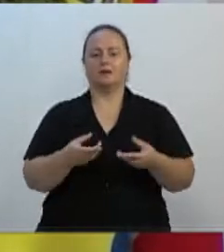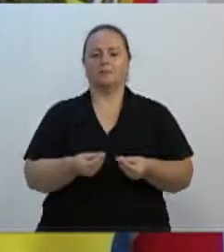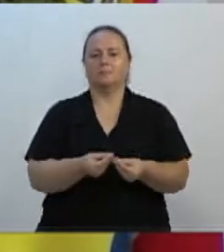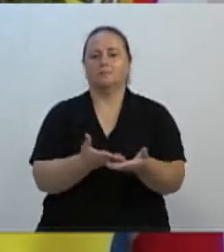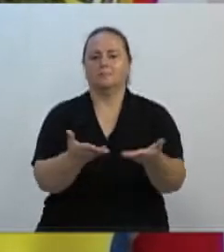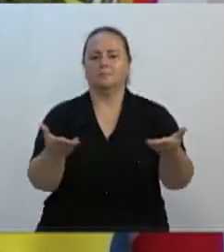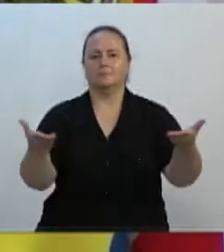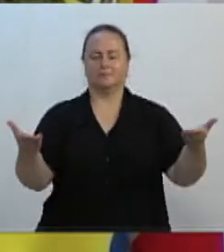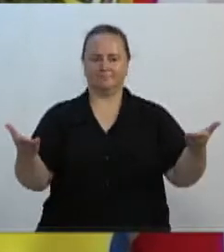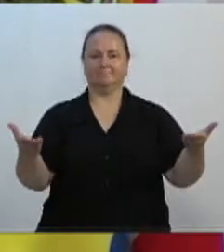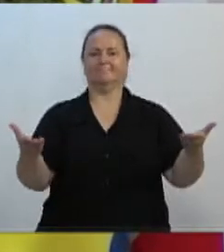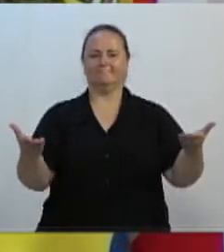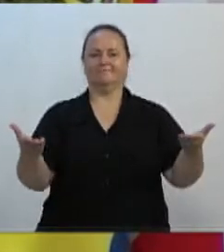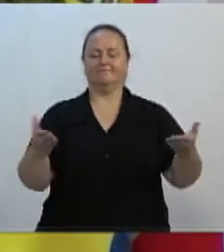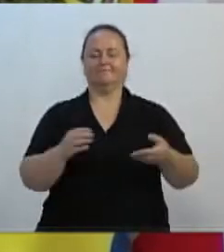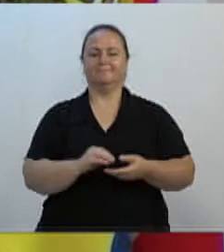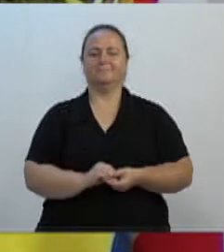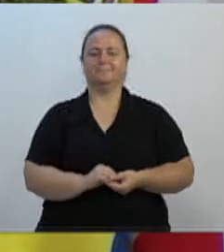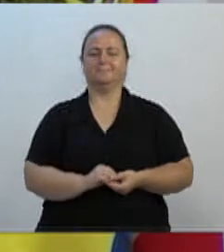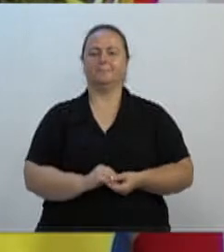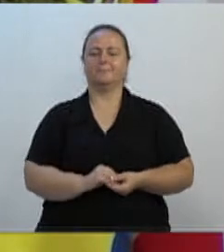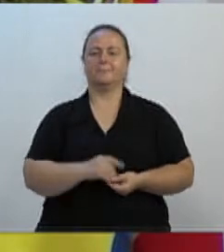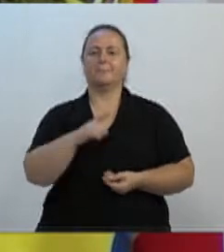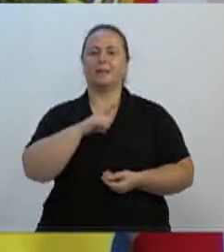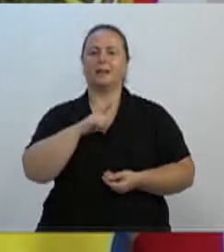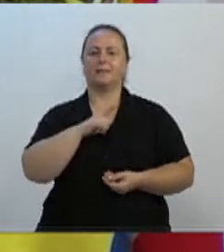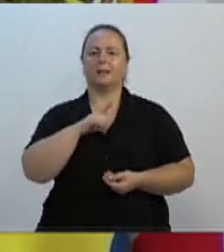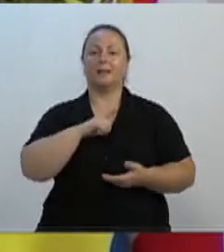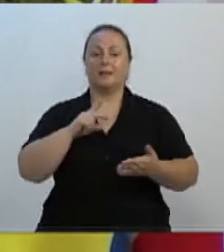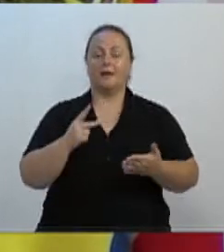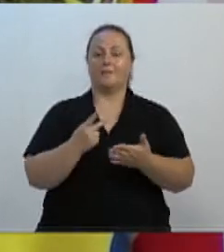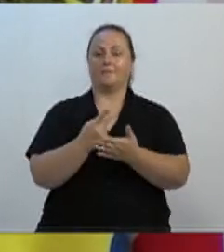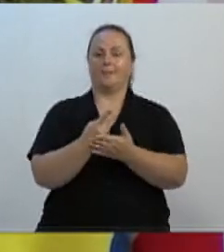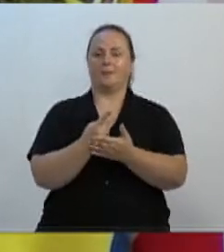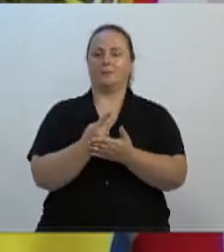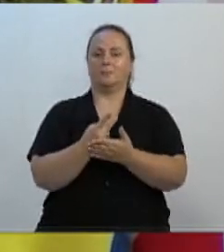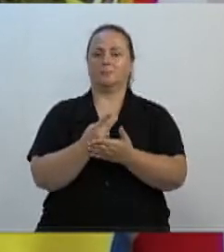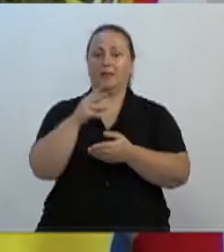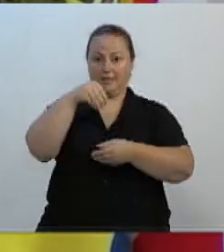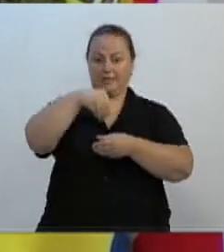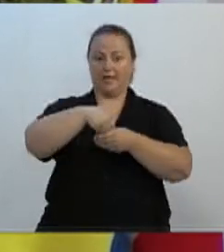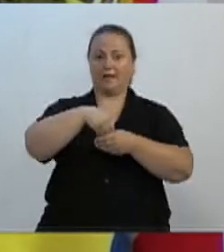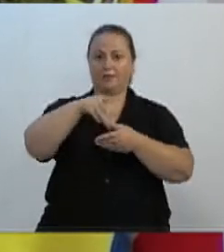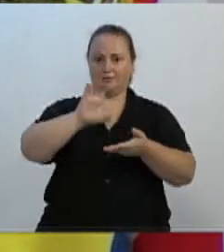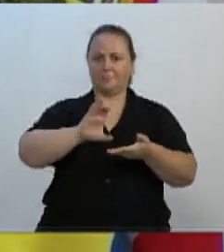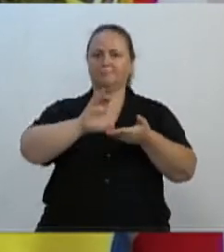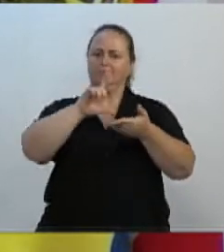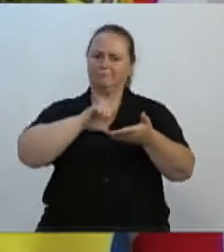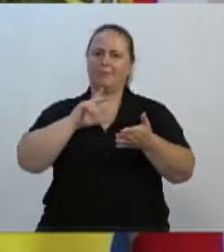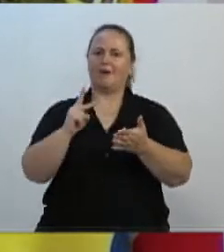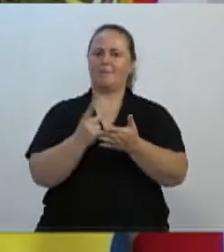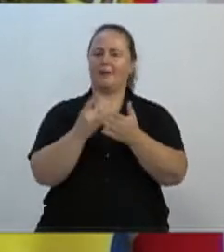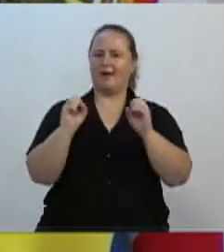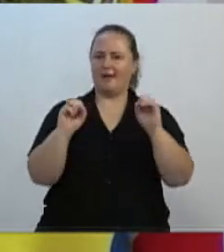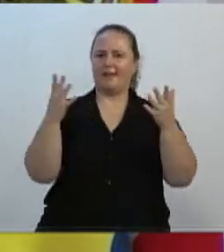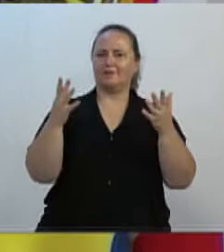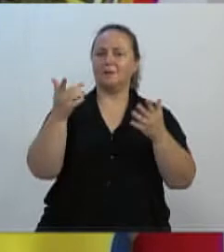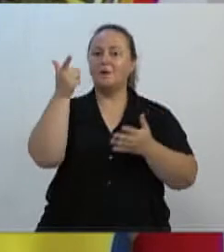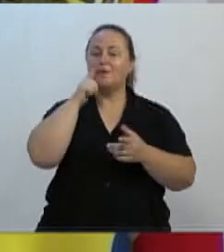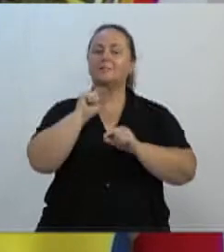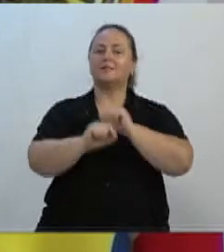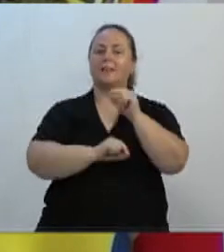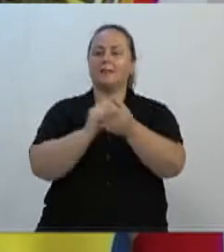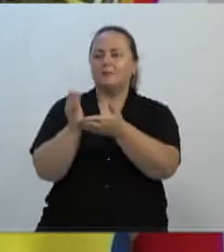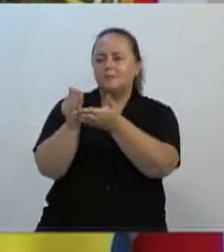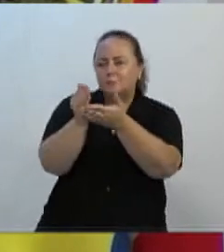Dentre os nossos eventos que a gente faz na entidade, vários deles têm o cunho de arrecadação simplesmente de filantropia, ou seja,